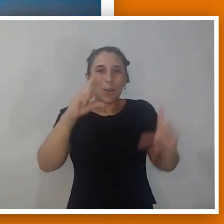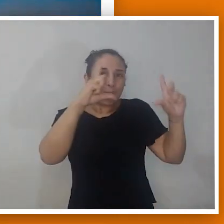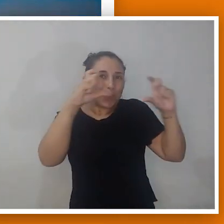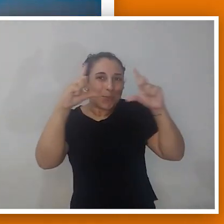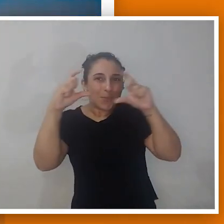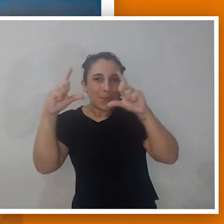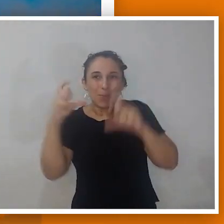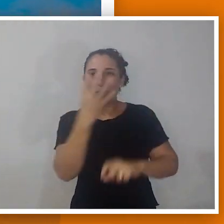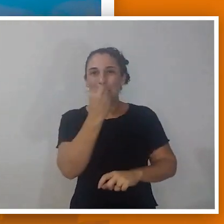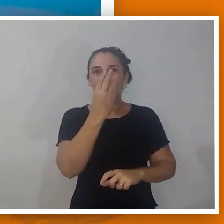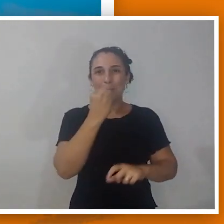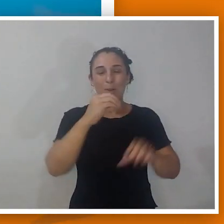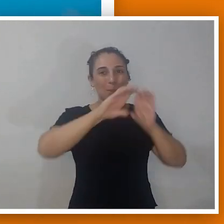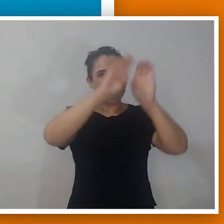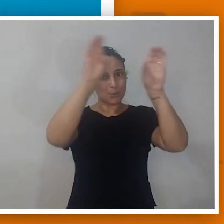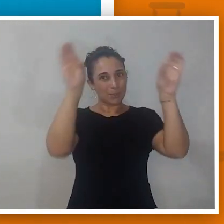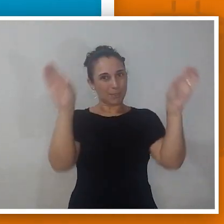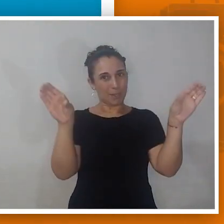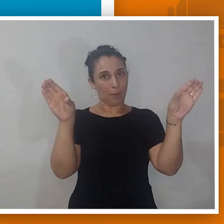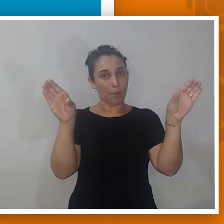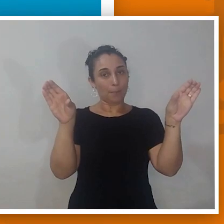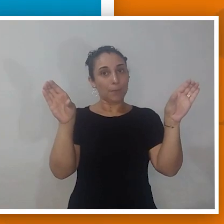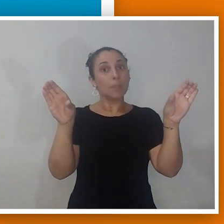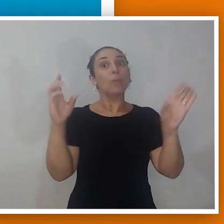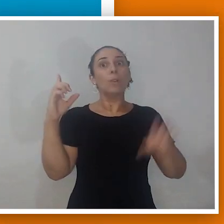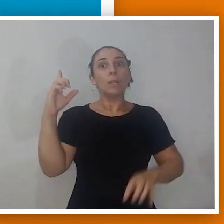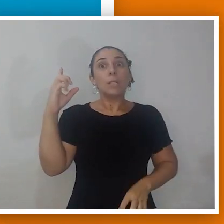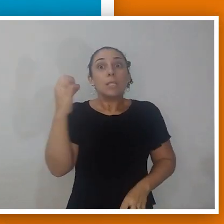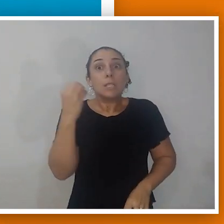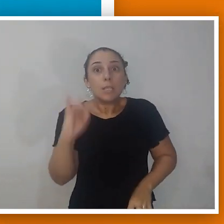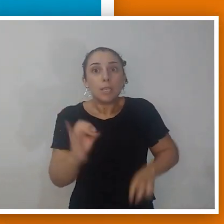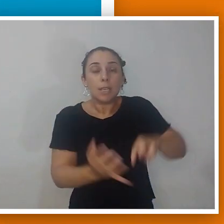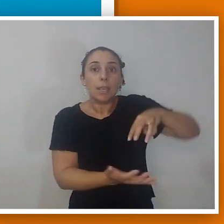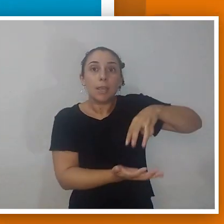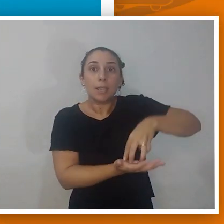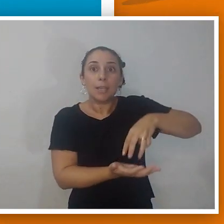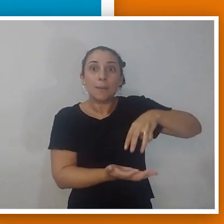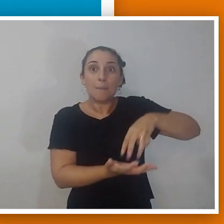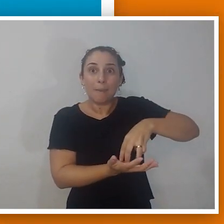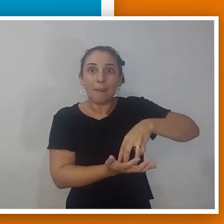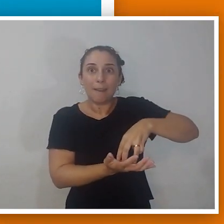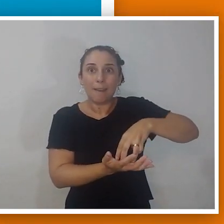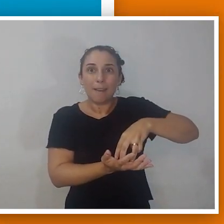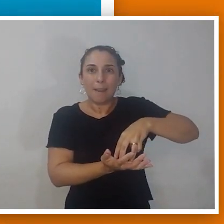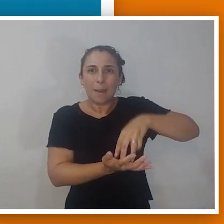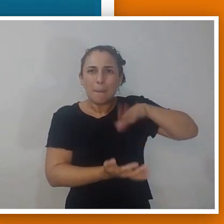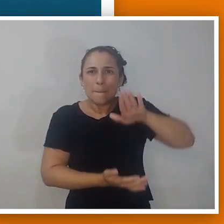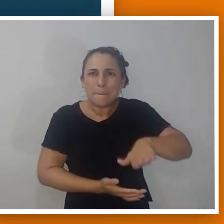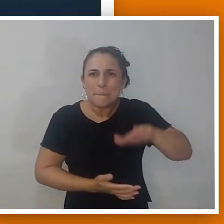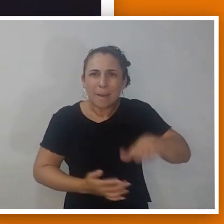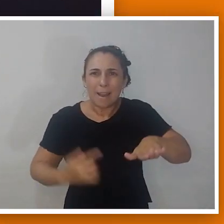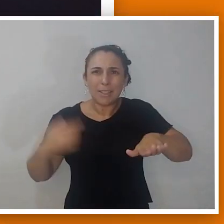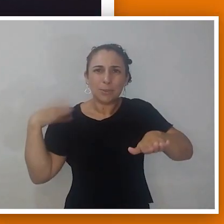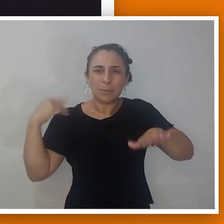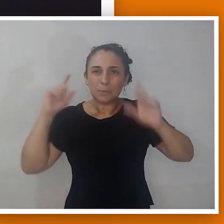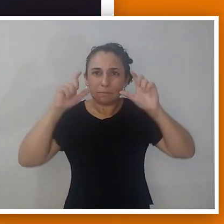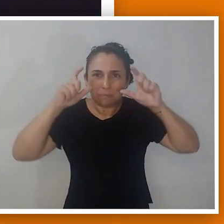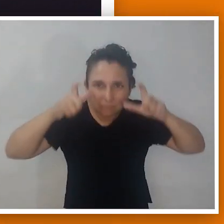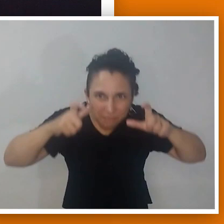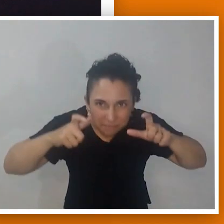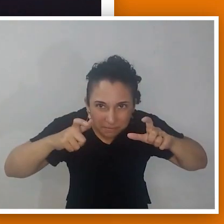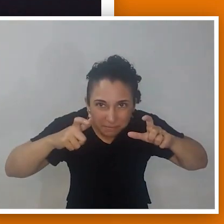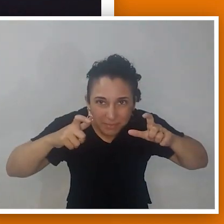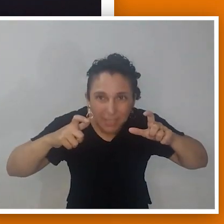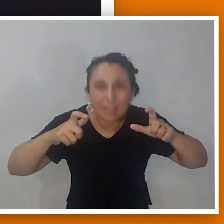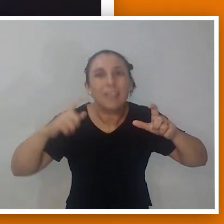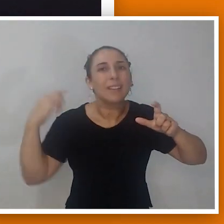gosto de fazer astrofotografia. Então, essas fotos seriam bem mais difíceis de fazer se eu tivesse que me curvar para